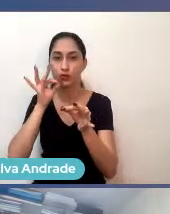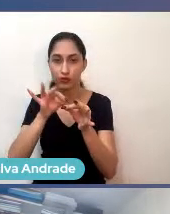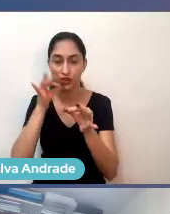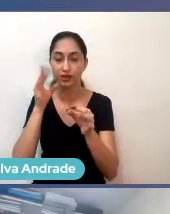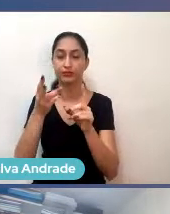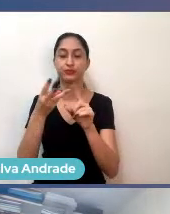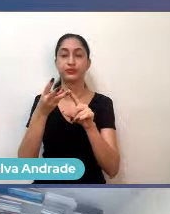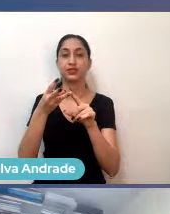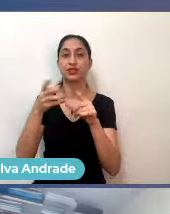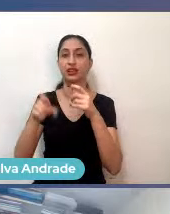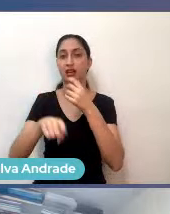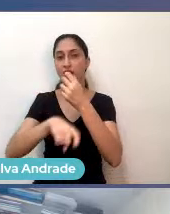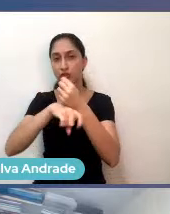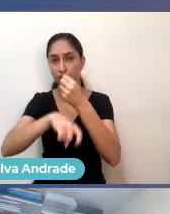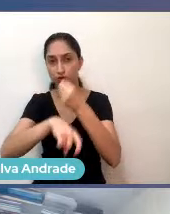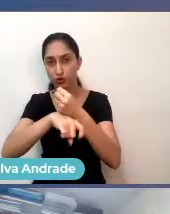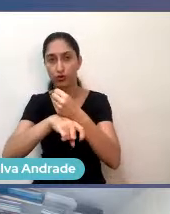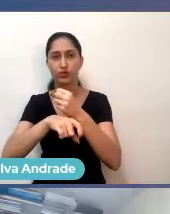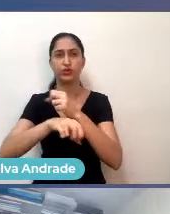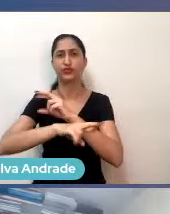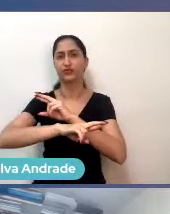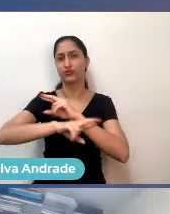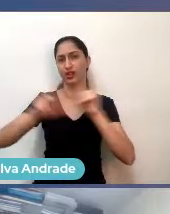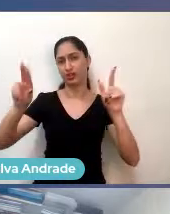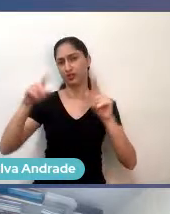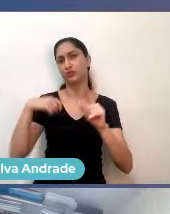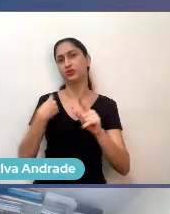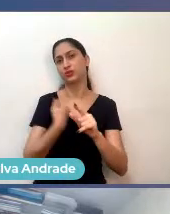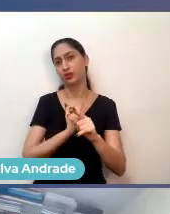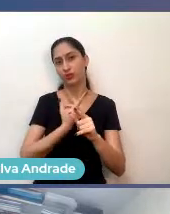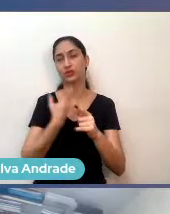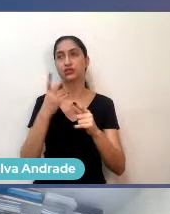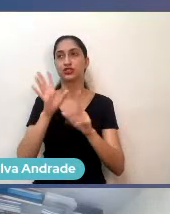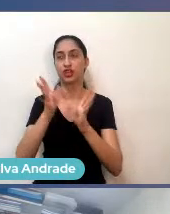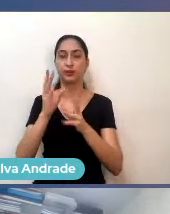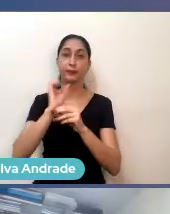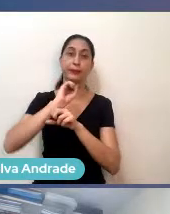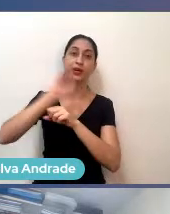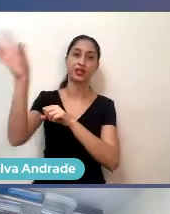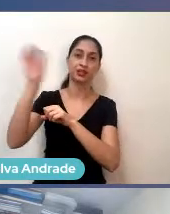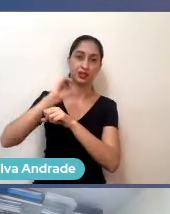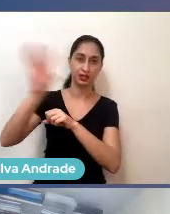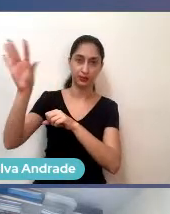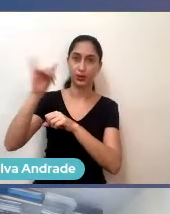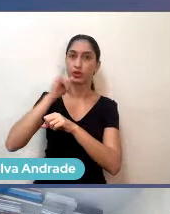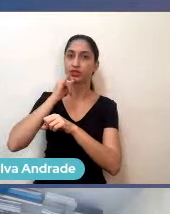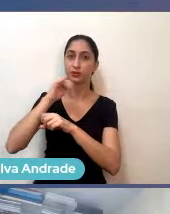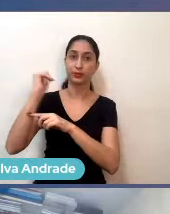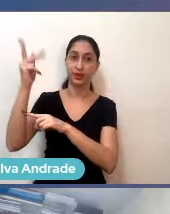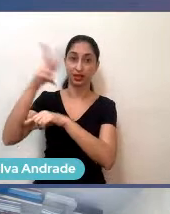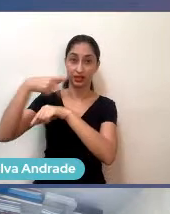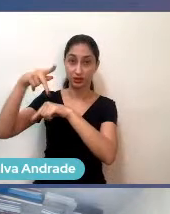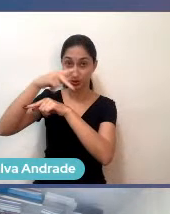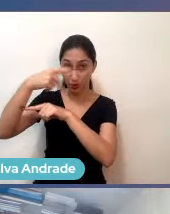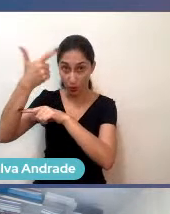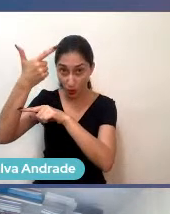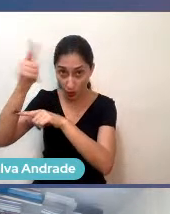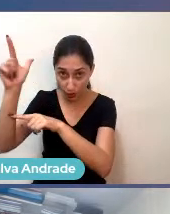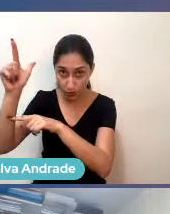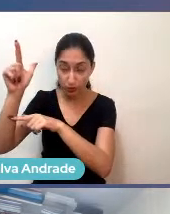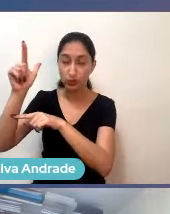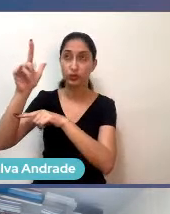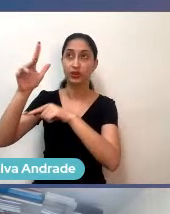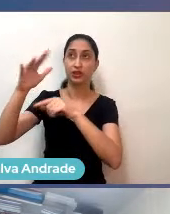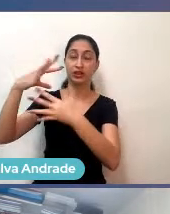e outras frutas também presentes lá que são exportadas, ora, para fora do país, para os grandes mercados